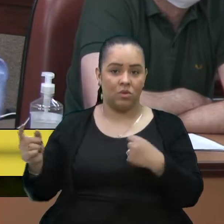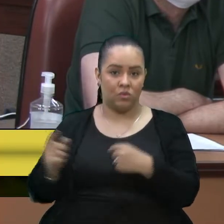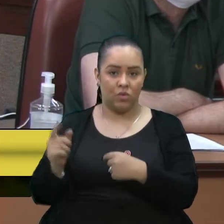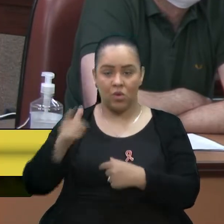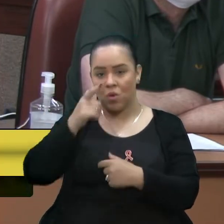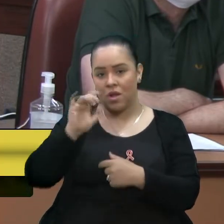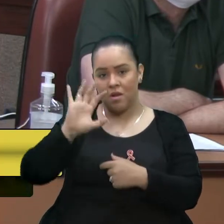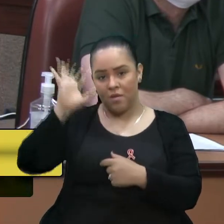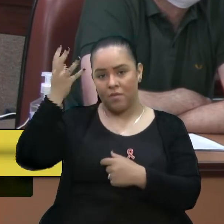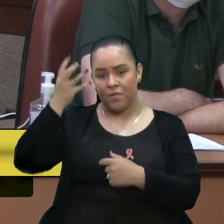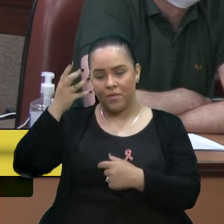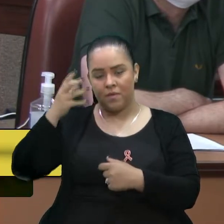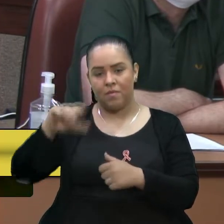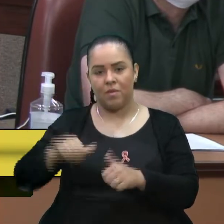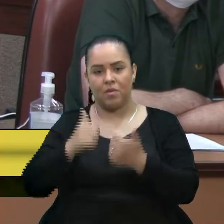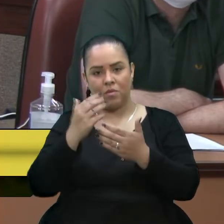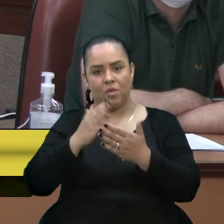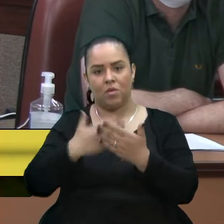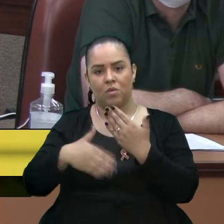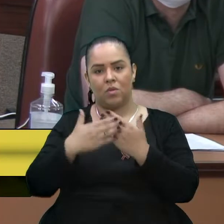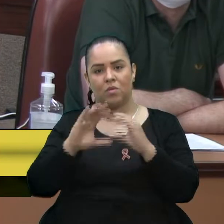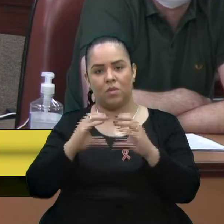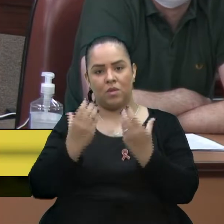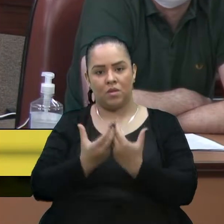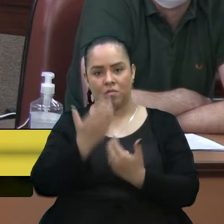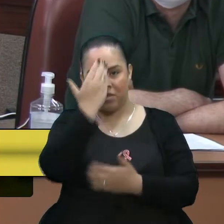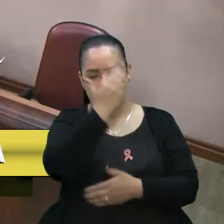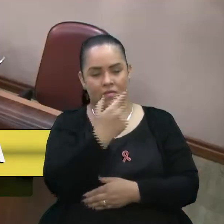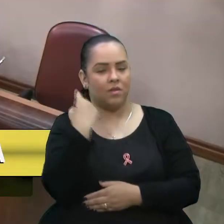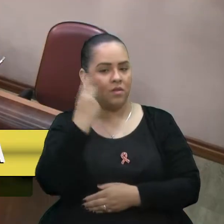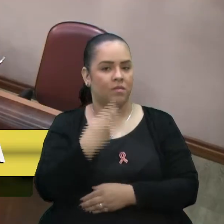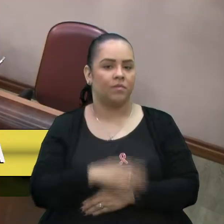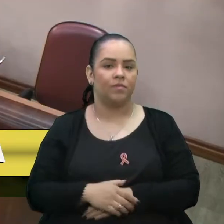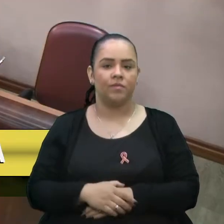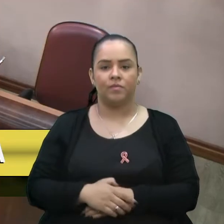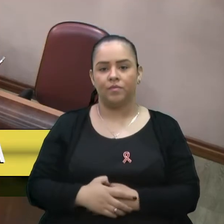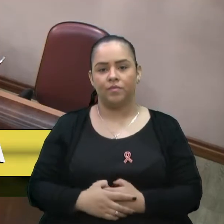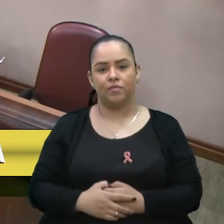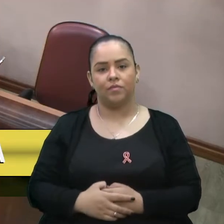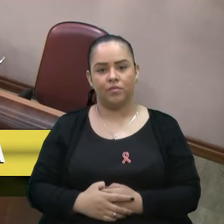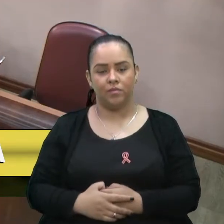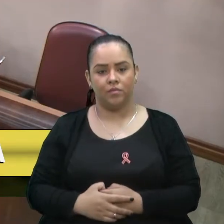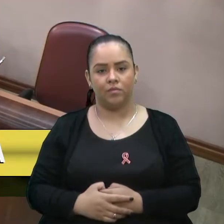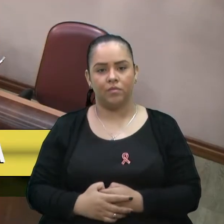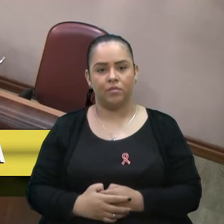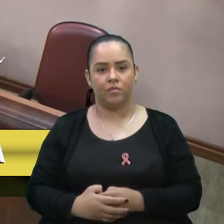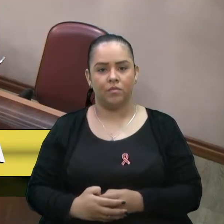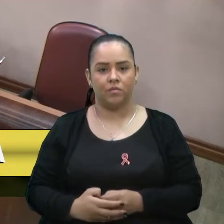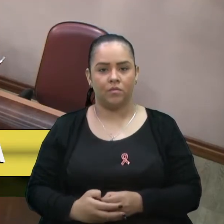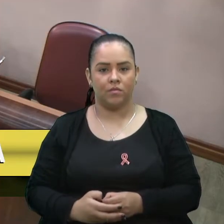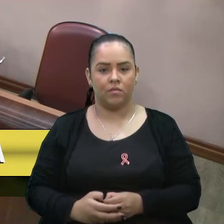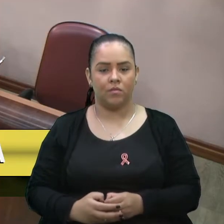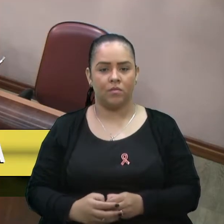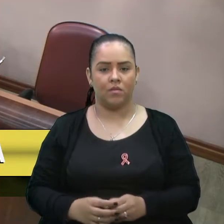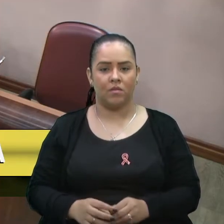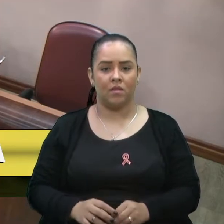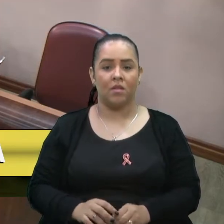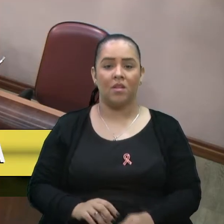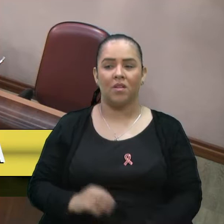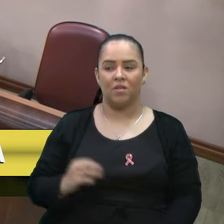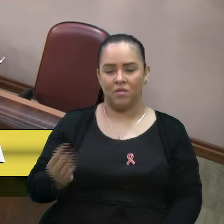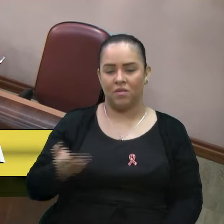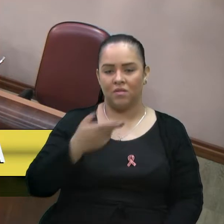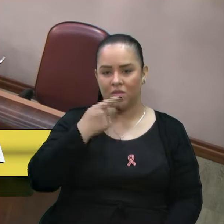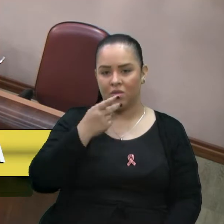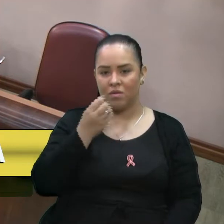solução melhor para a comunidade como um todo. Obrigado, vereador. O senhor falou bem aonde a gente